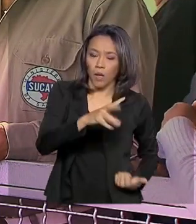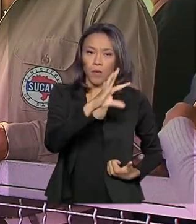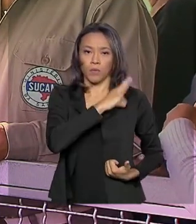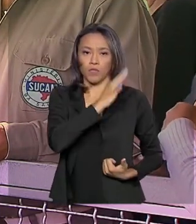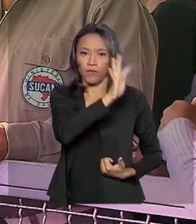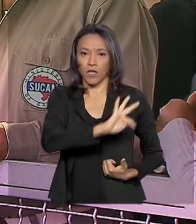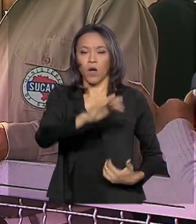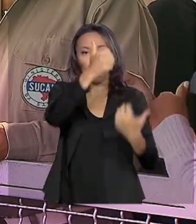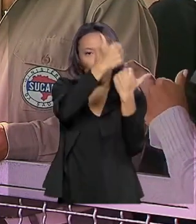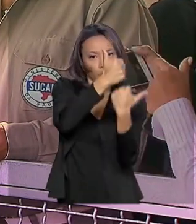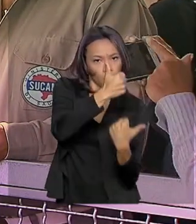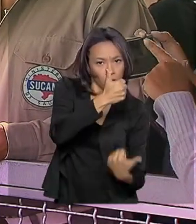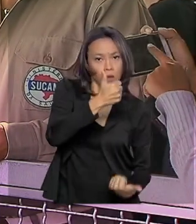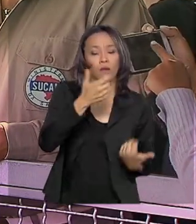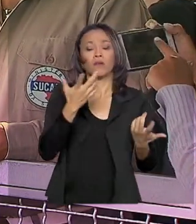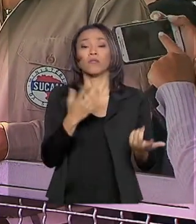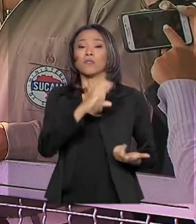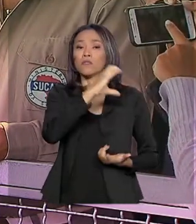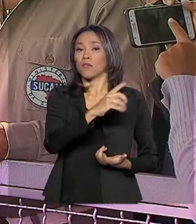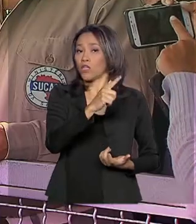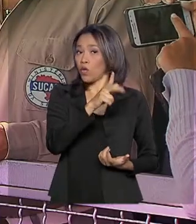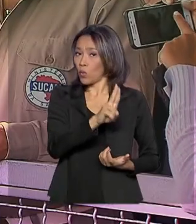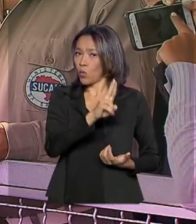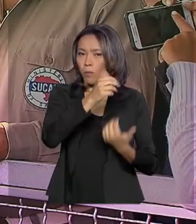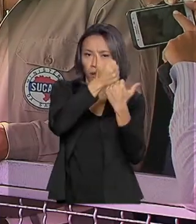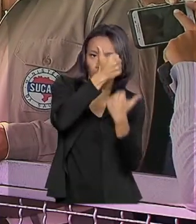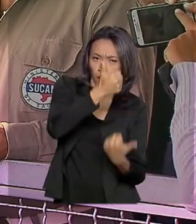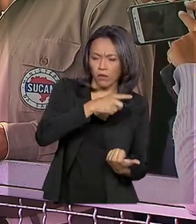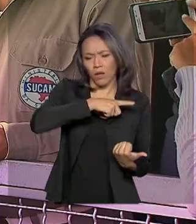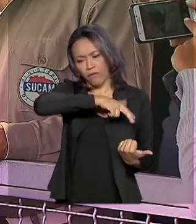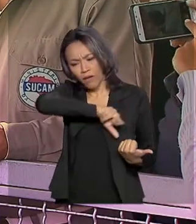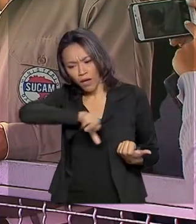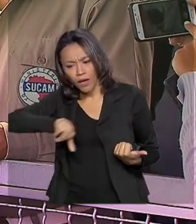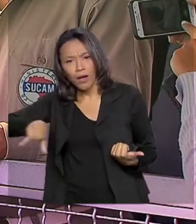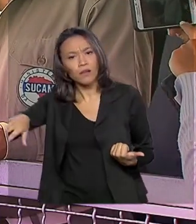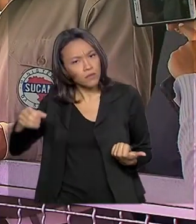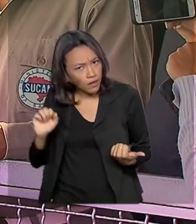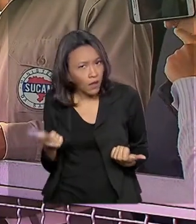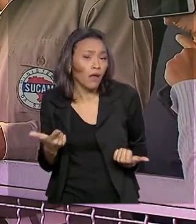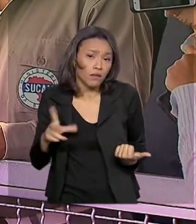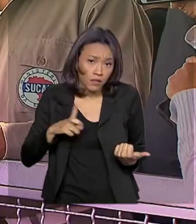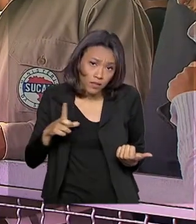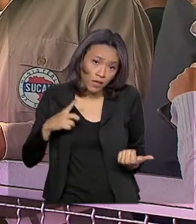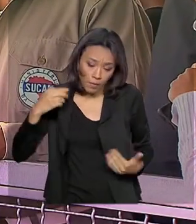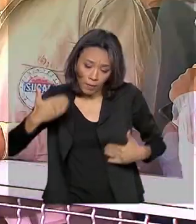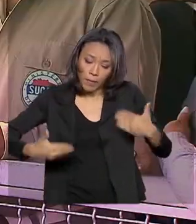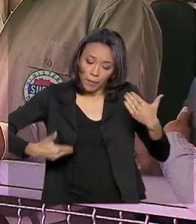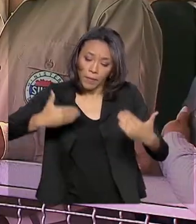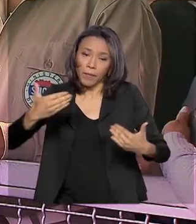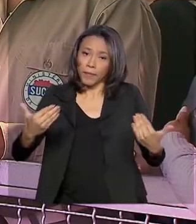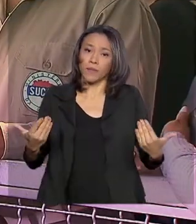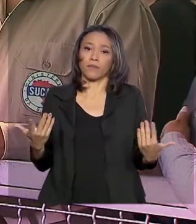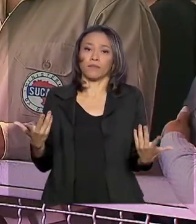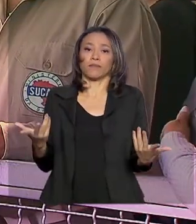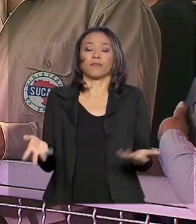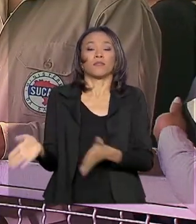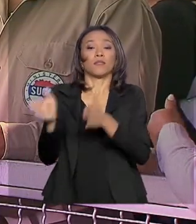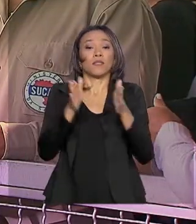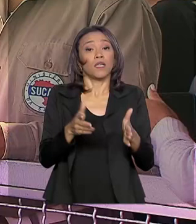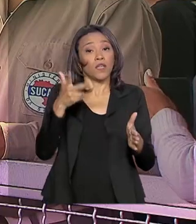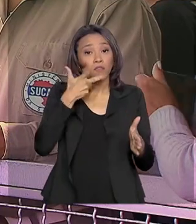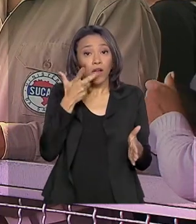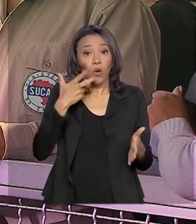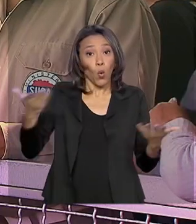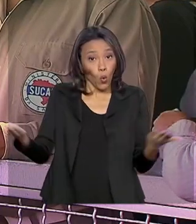Receita, CGU, entre outras. Então, aqui tem que ter a estabilidade, sem problema nenhum. E repito, os atuais